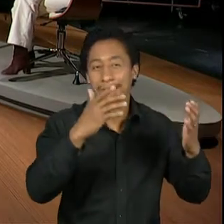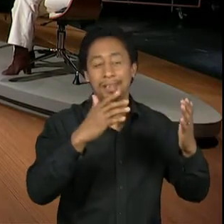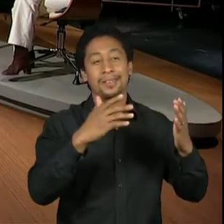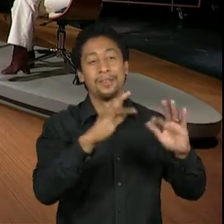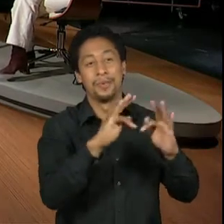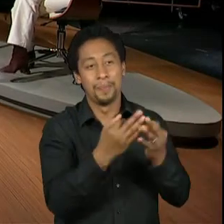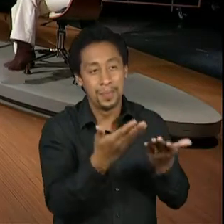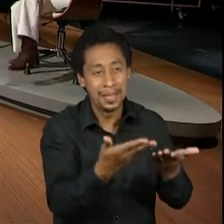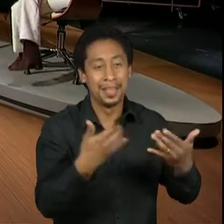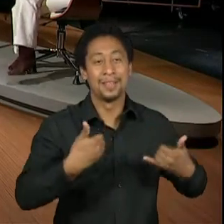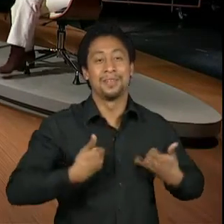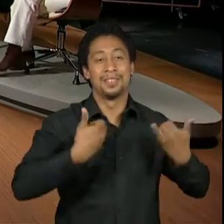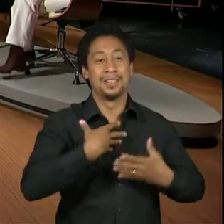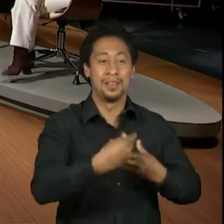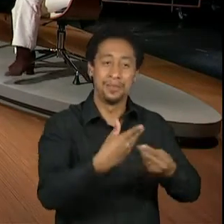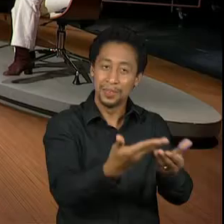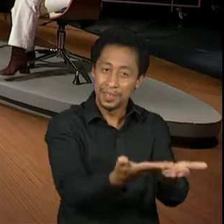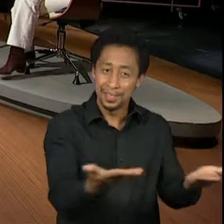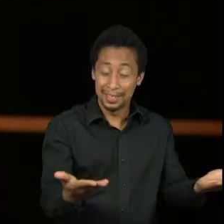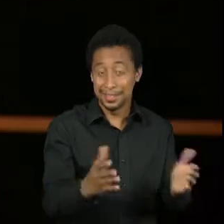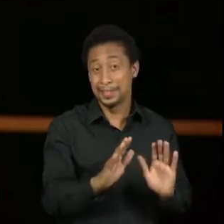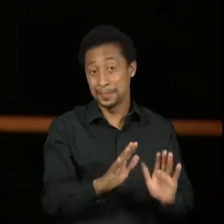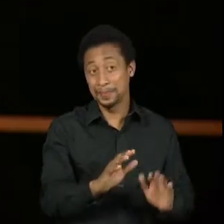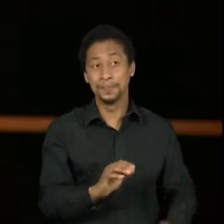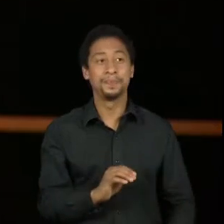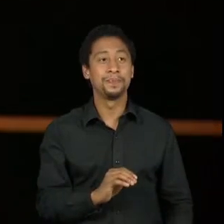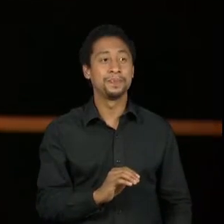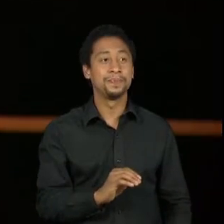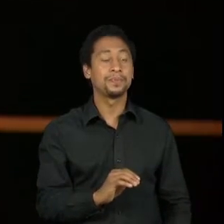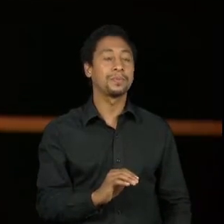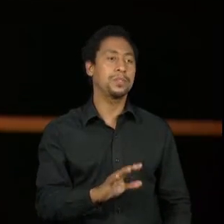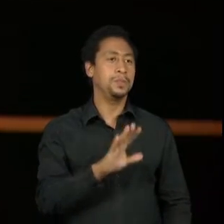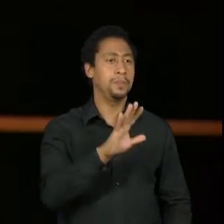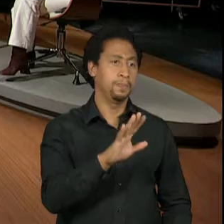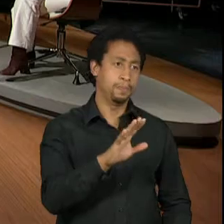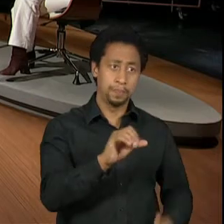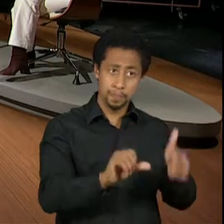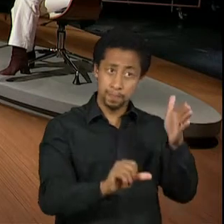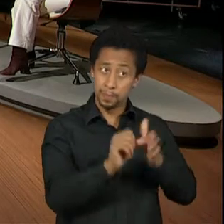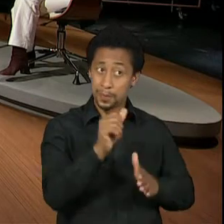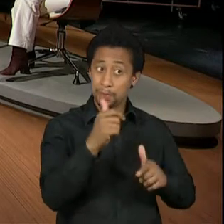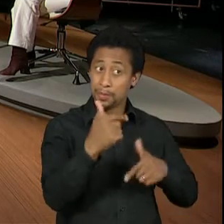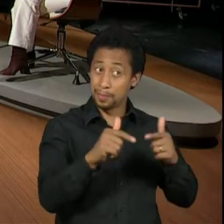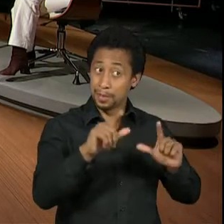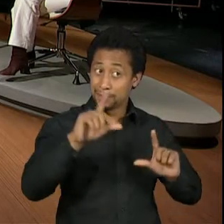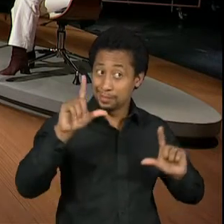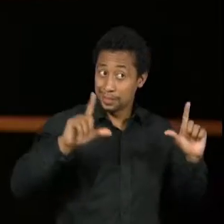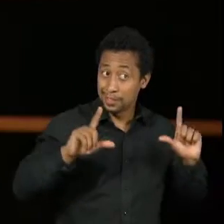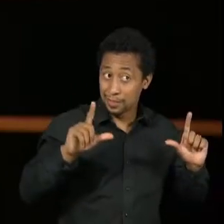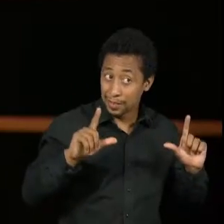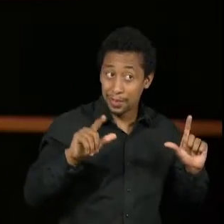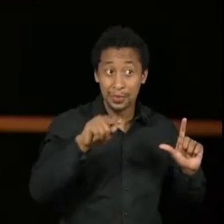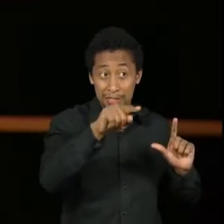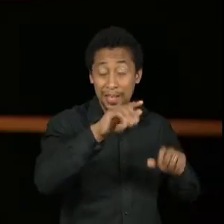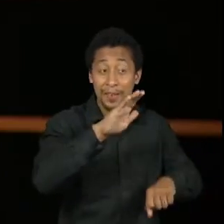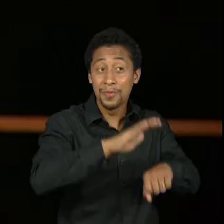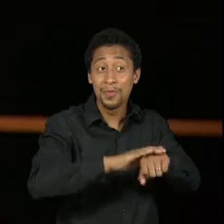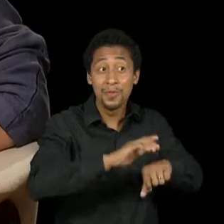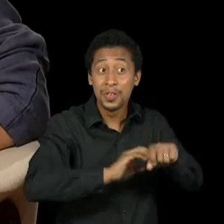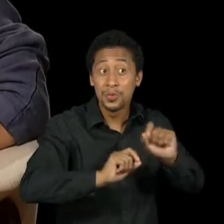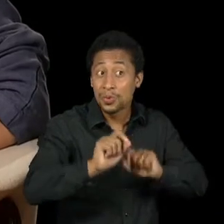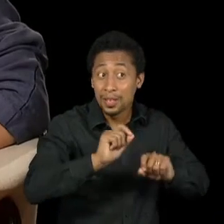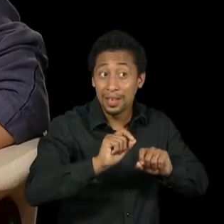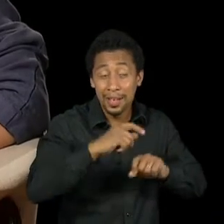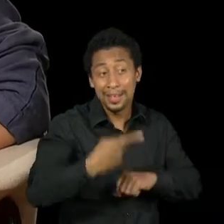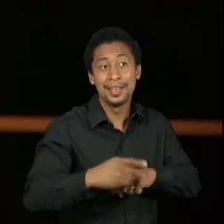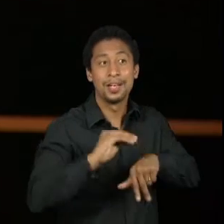queridíssimo, faz falta. E um dos seus primeiros trabalhos na televisão foi fazendo o caleidoscópio aqui na TV Cultura.